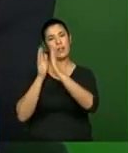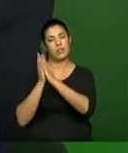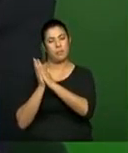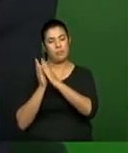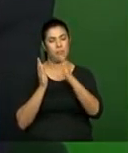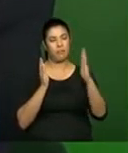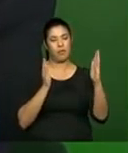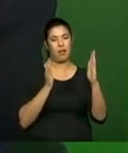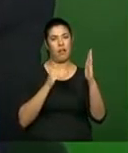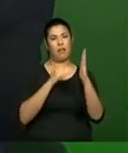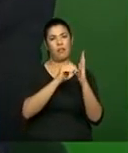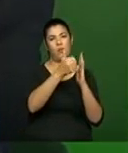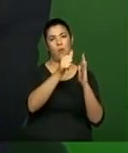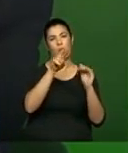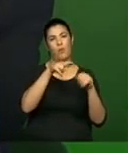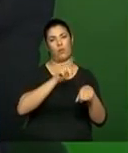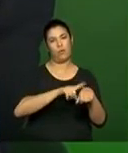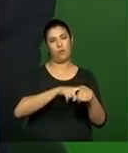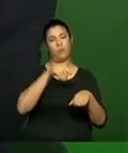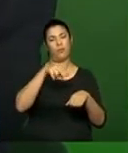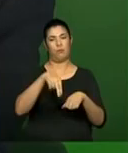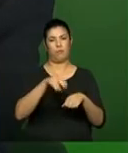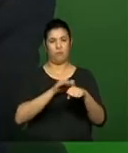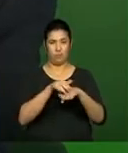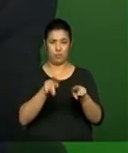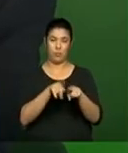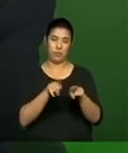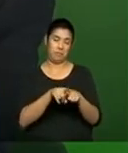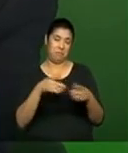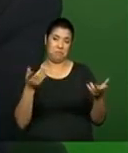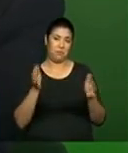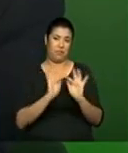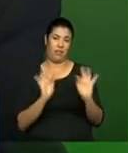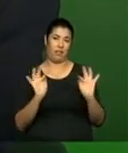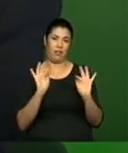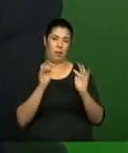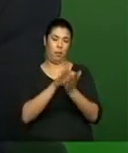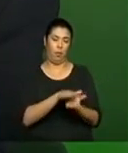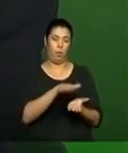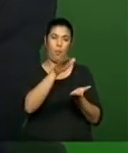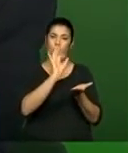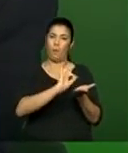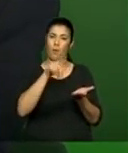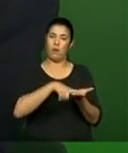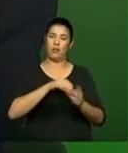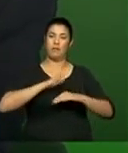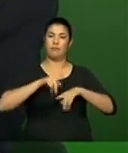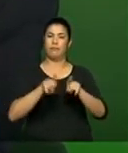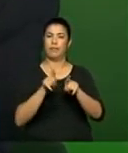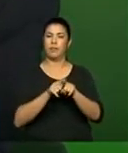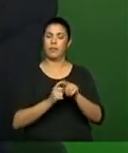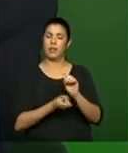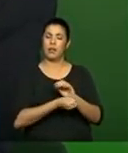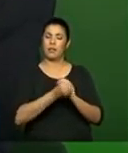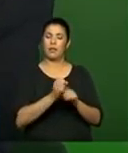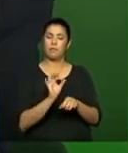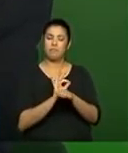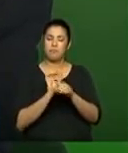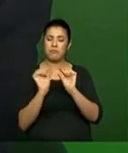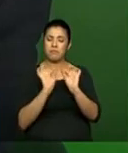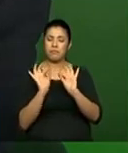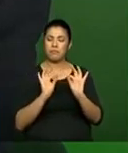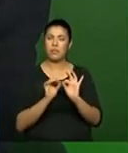11h. São coisas assim. Não é simplesmente o bolo grande, mas também ir no detalhe de o que a vai fazer.